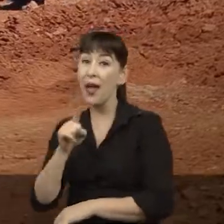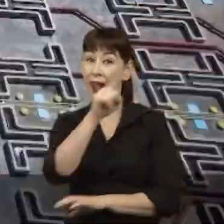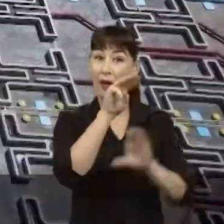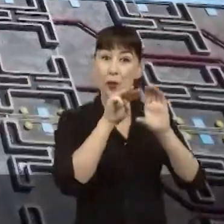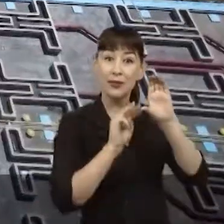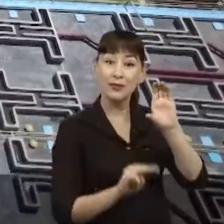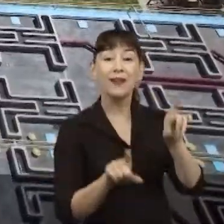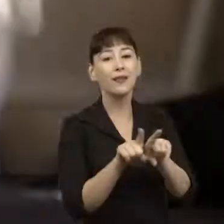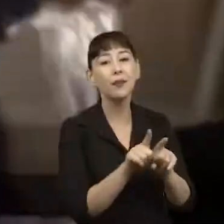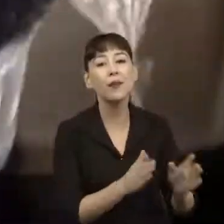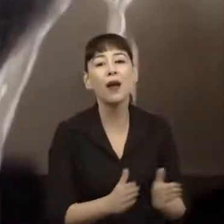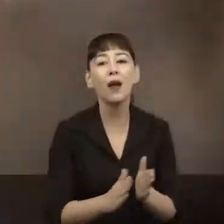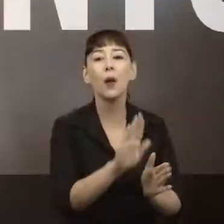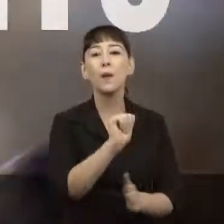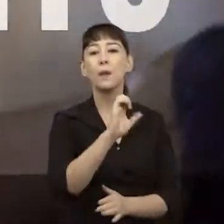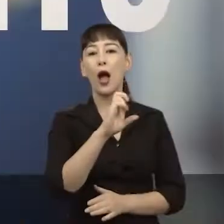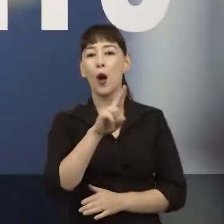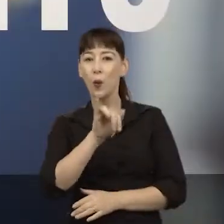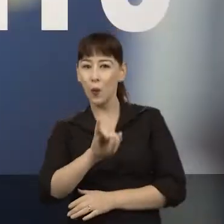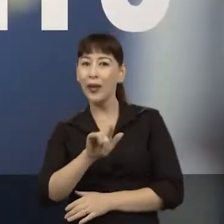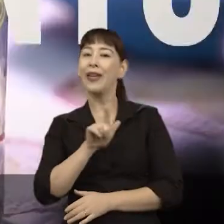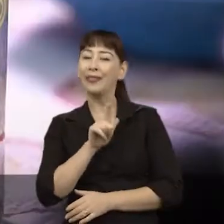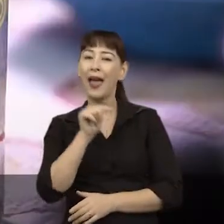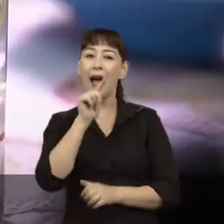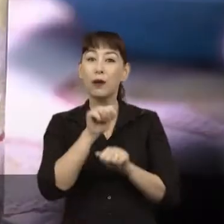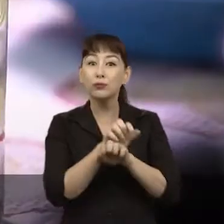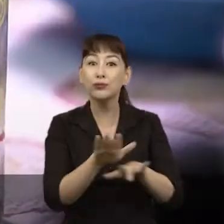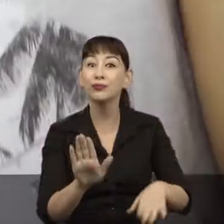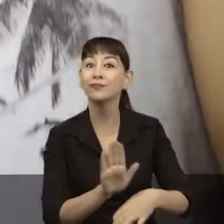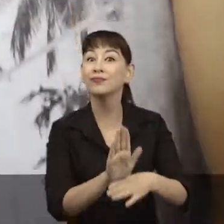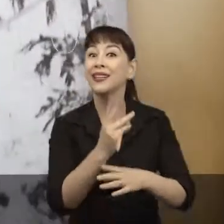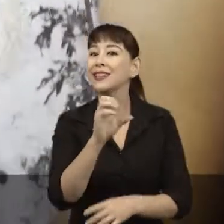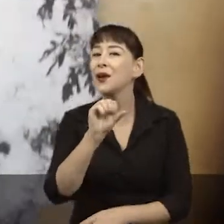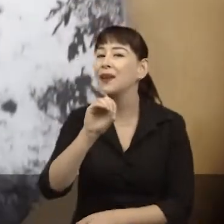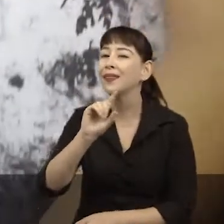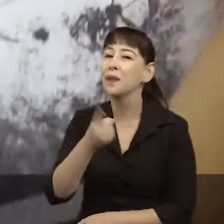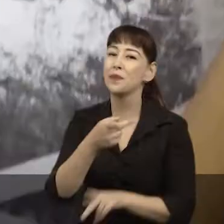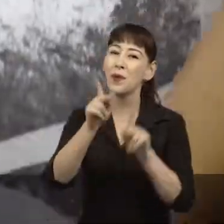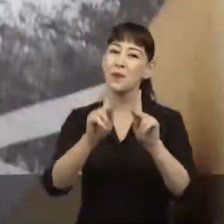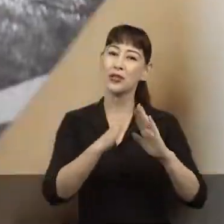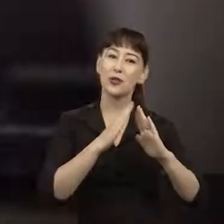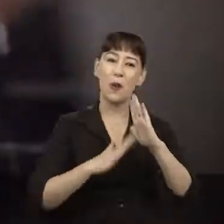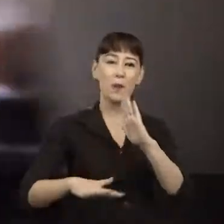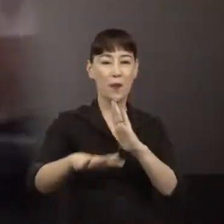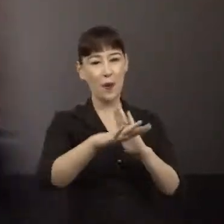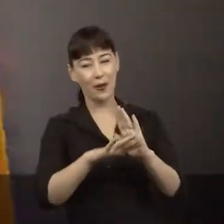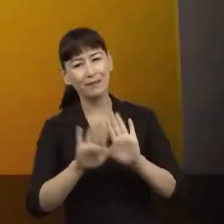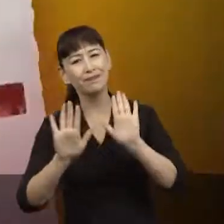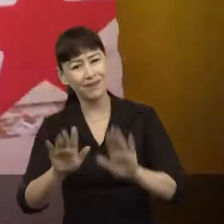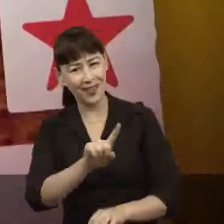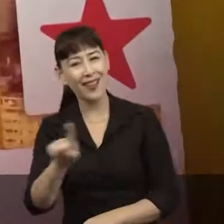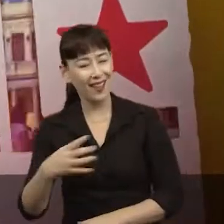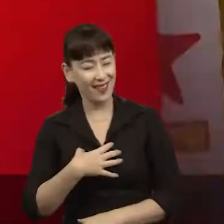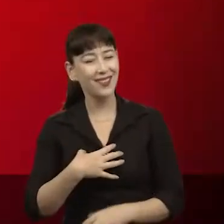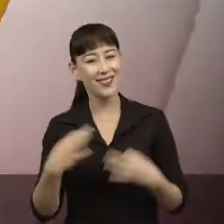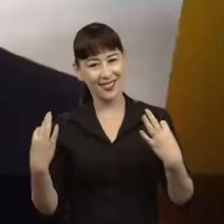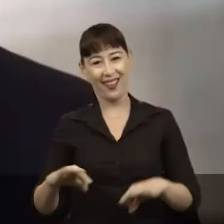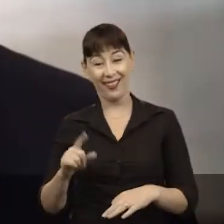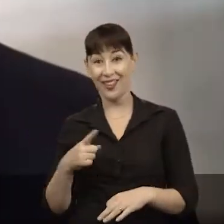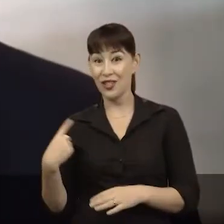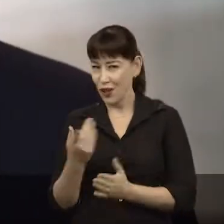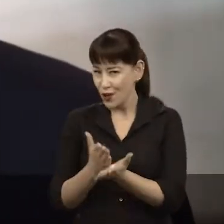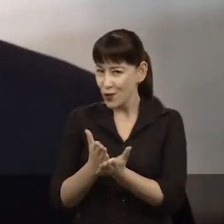no rio Pacuí, acabando com o racionamento em Montes Claros e beneficiando 380 mil moradores da região. Você pode ter